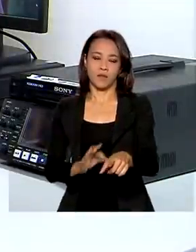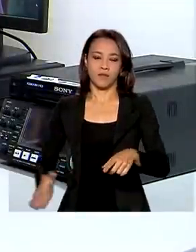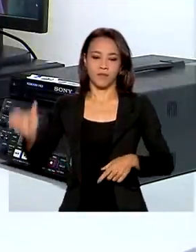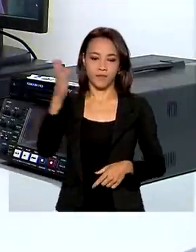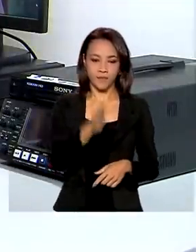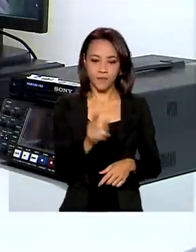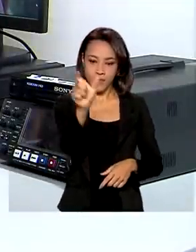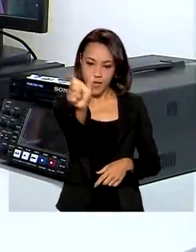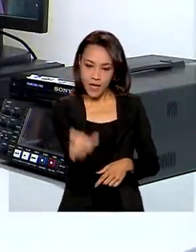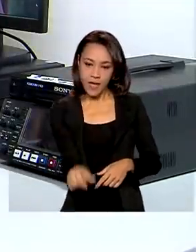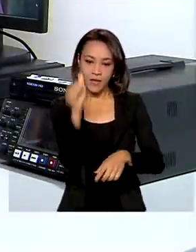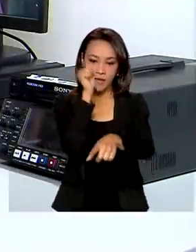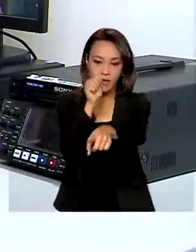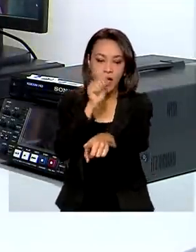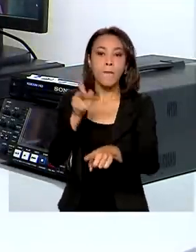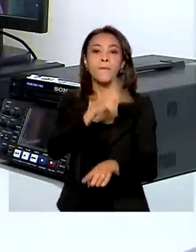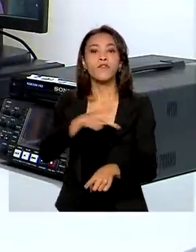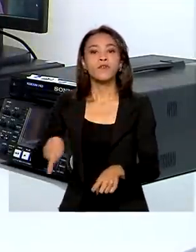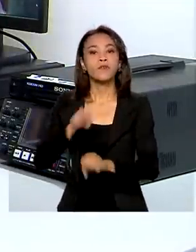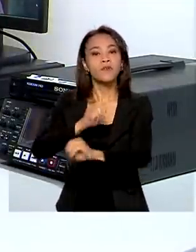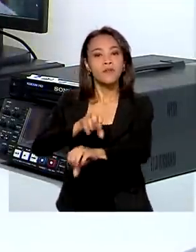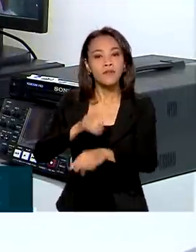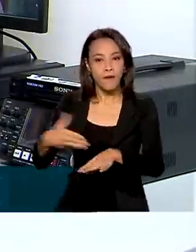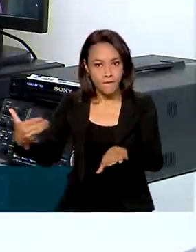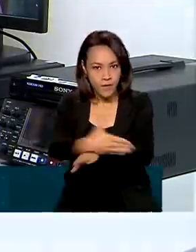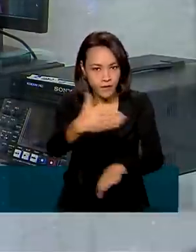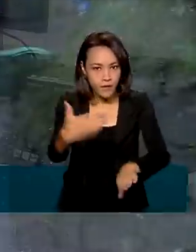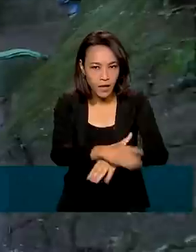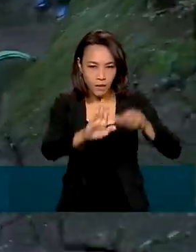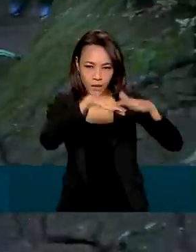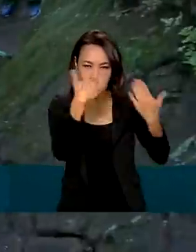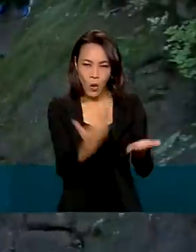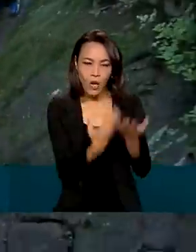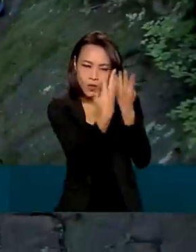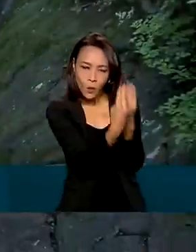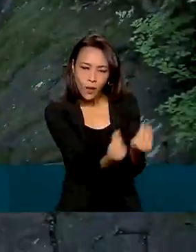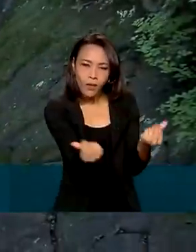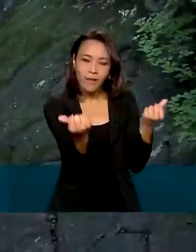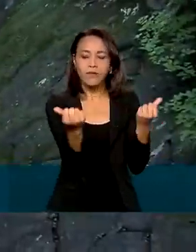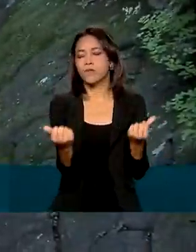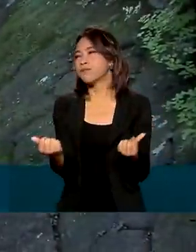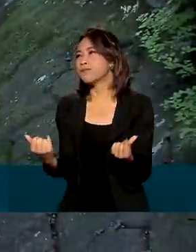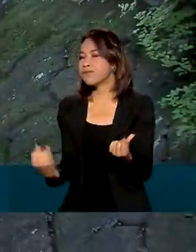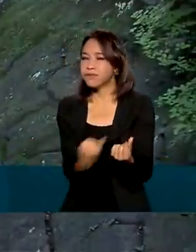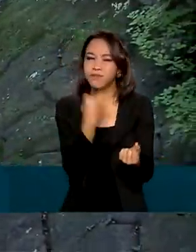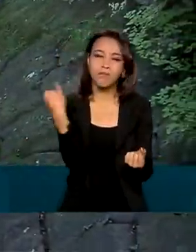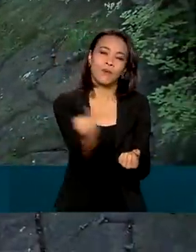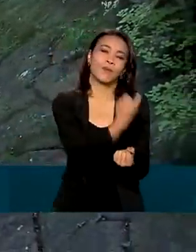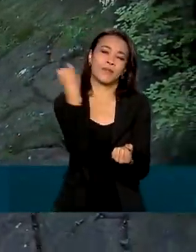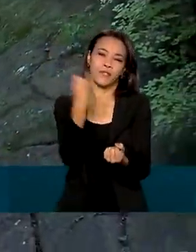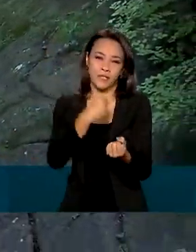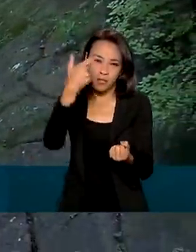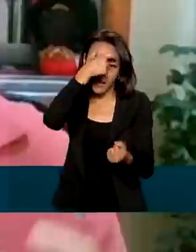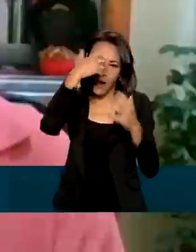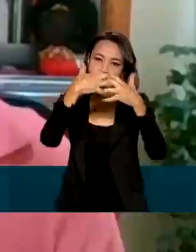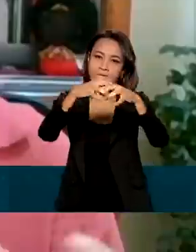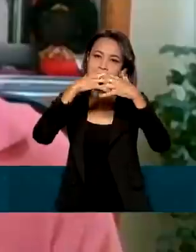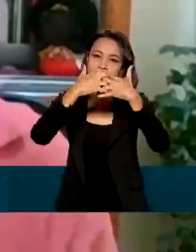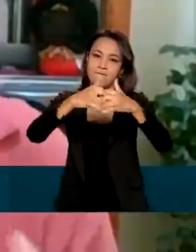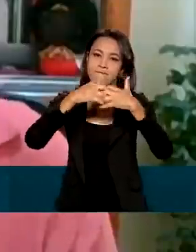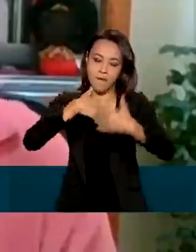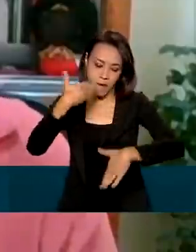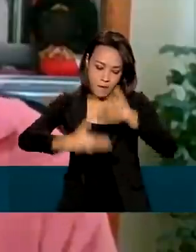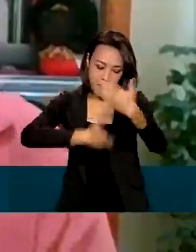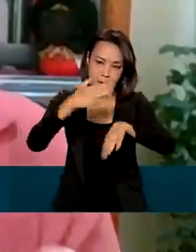Marta Maia, professora de educação, frequentar uma creche de qualidade é fundamental. Para o desenvolvimento das crianças. O